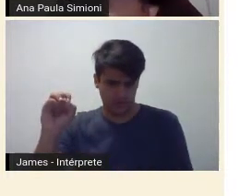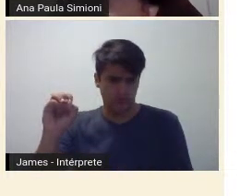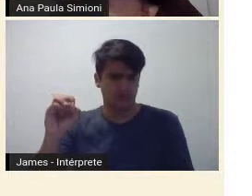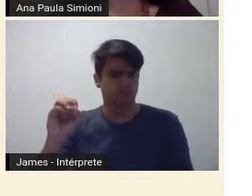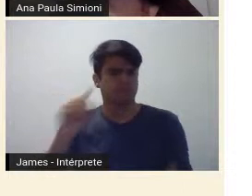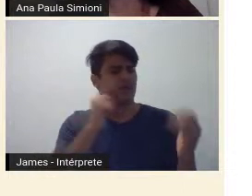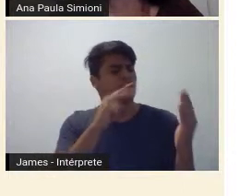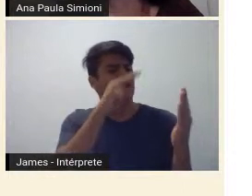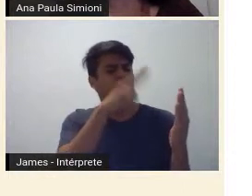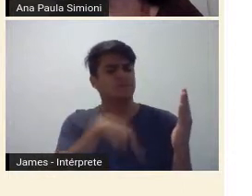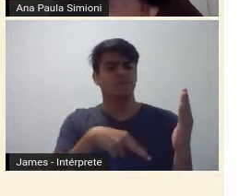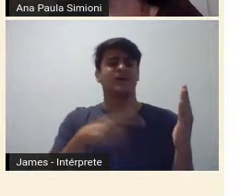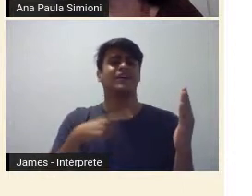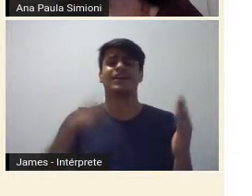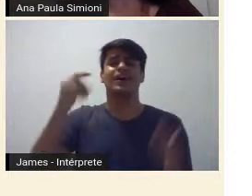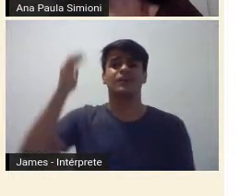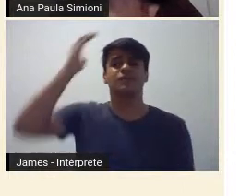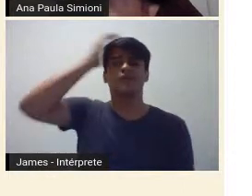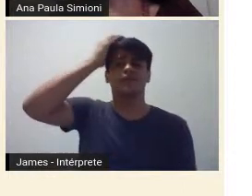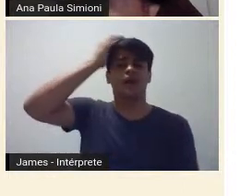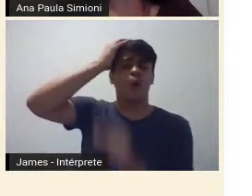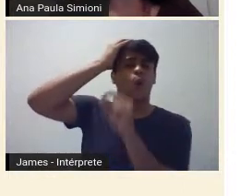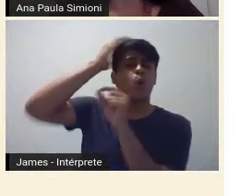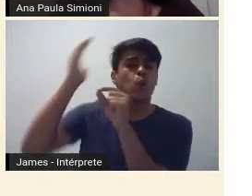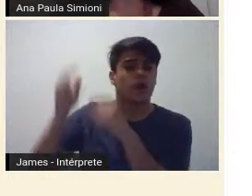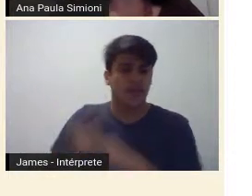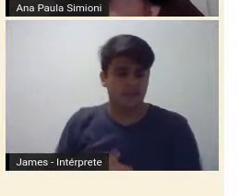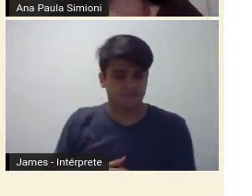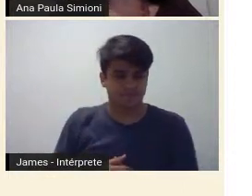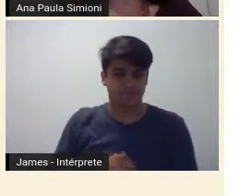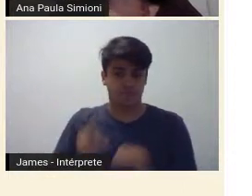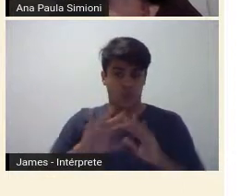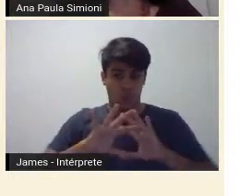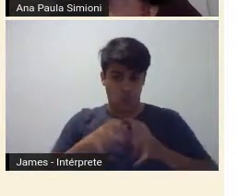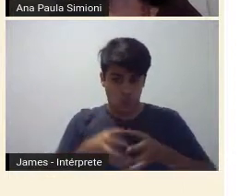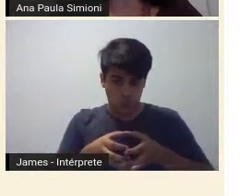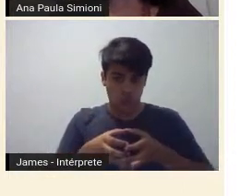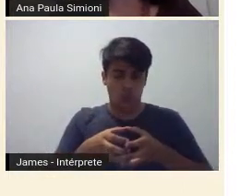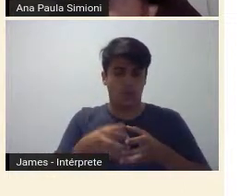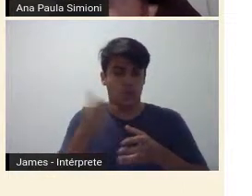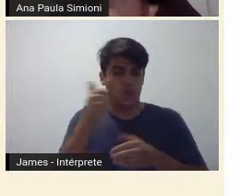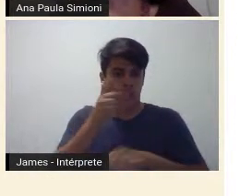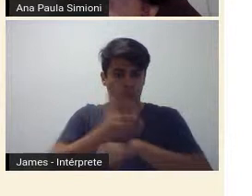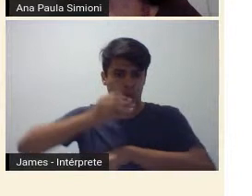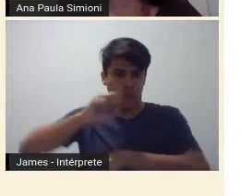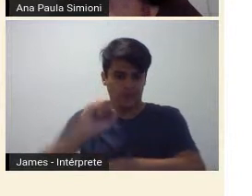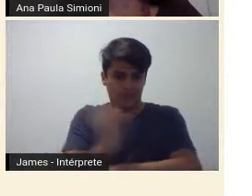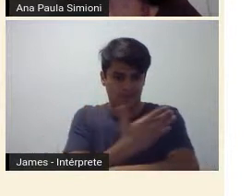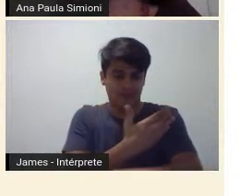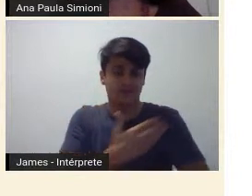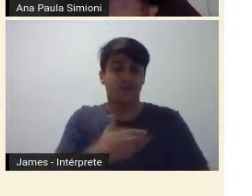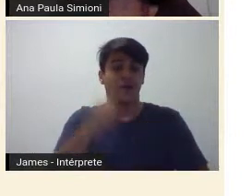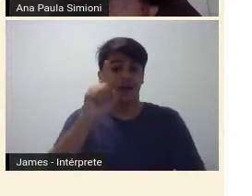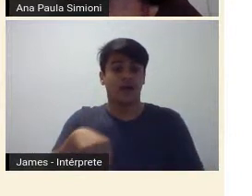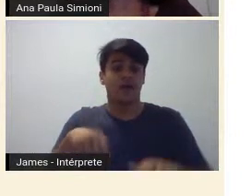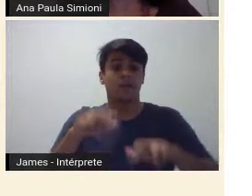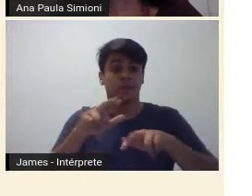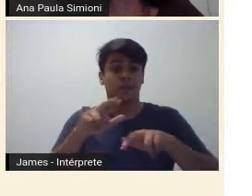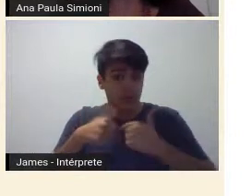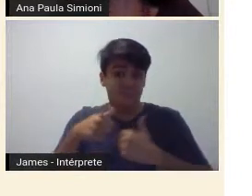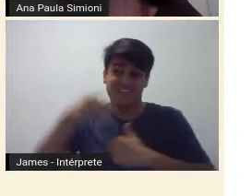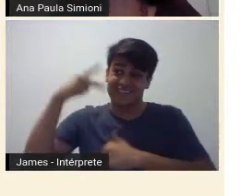A ideia de que o grupo modernista se formou a partir das reações, a exposição dela de 17.